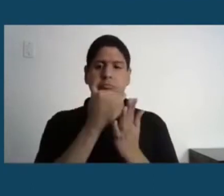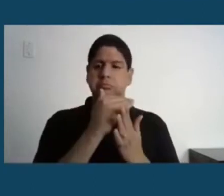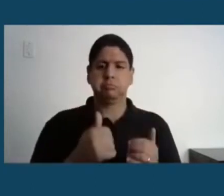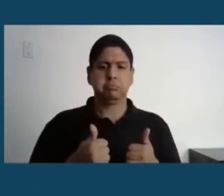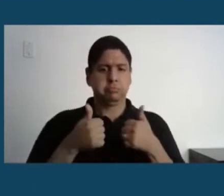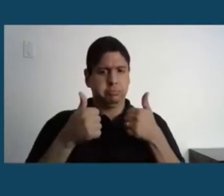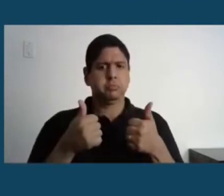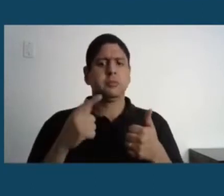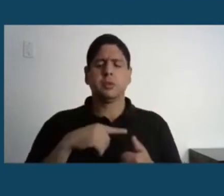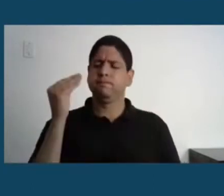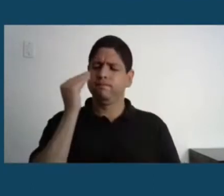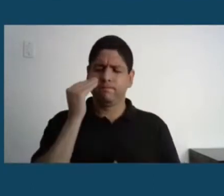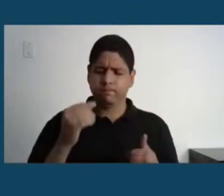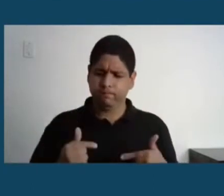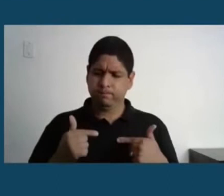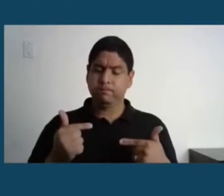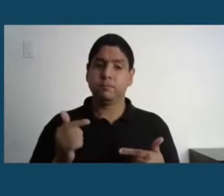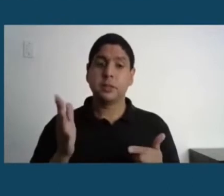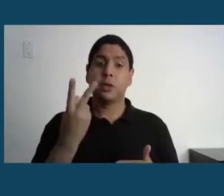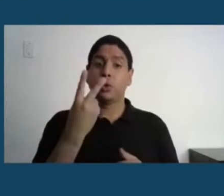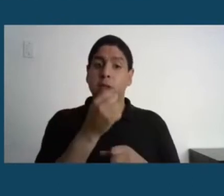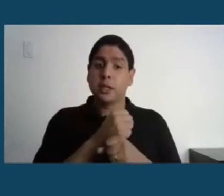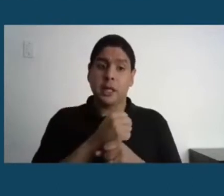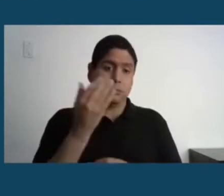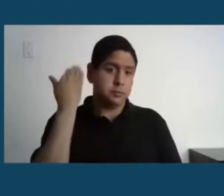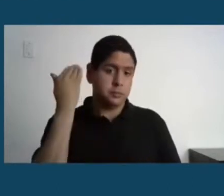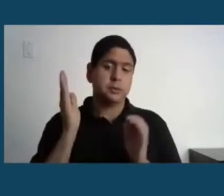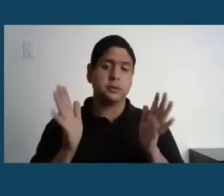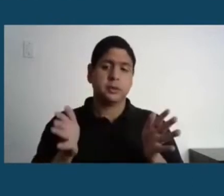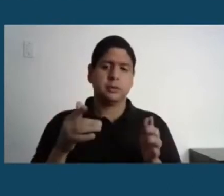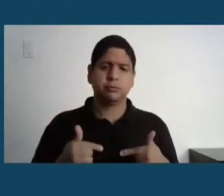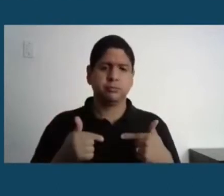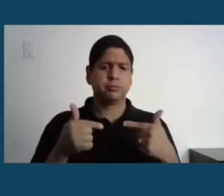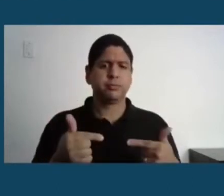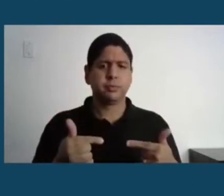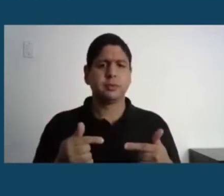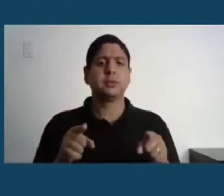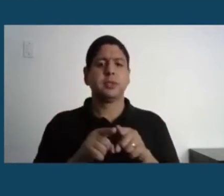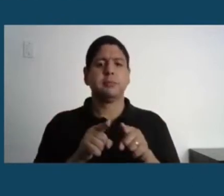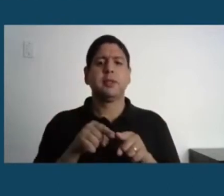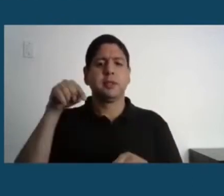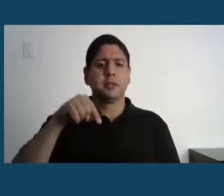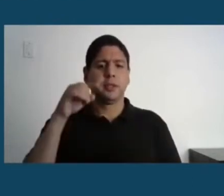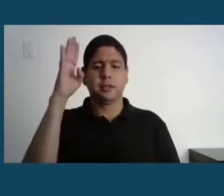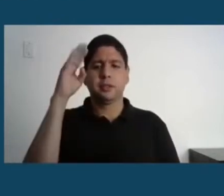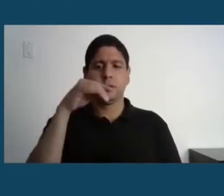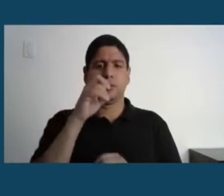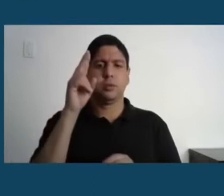nos últimos anos. Nós tivemos, na segunda-feira, o primeiro dia da inovação na UFRJ. Há diversos